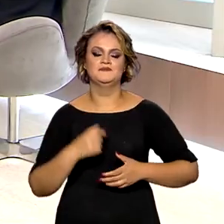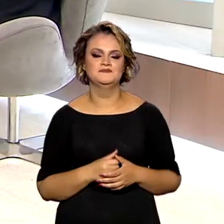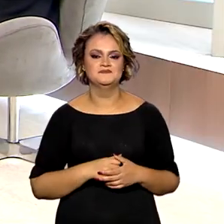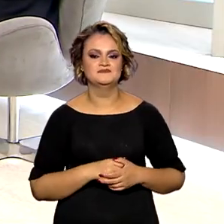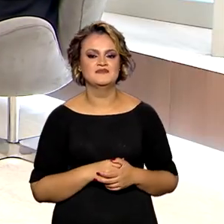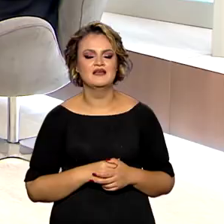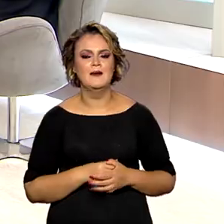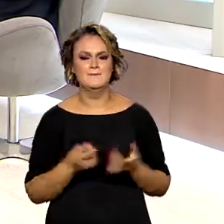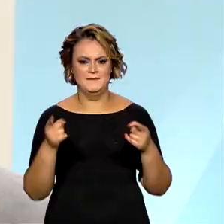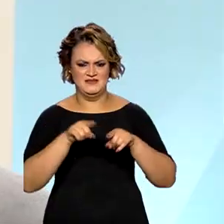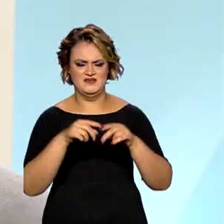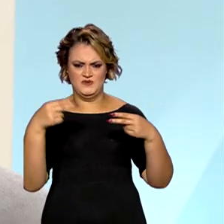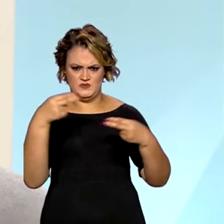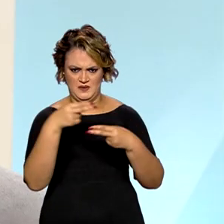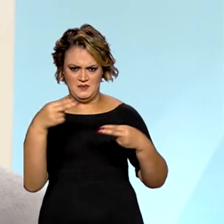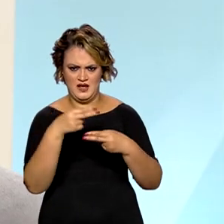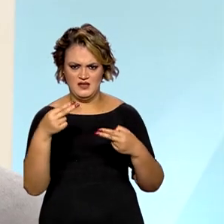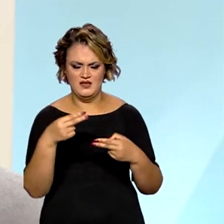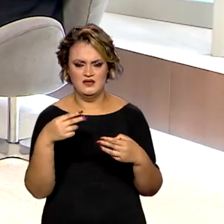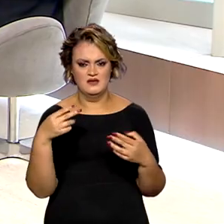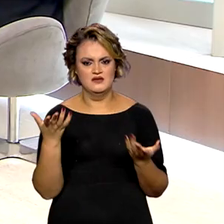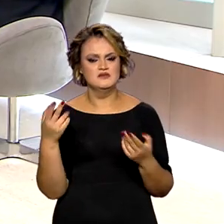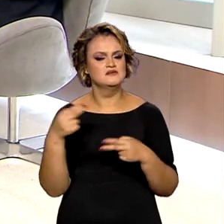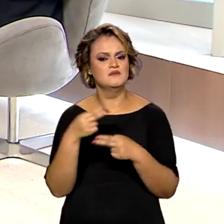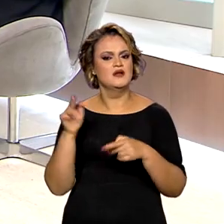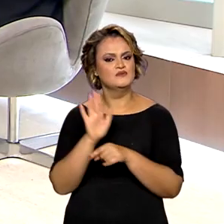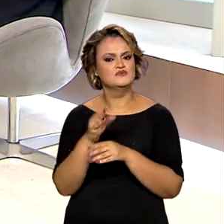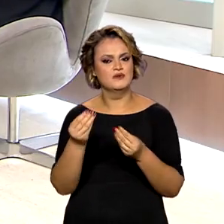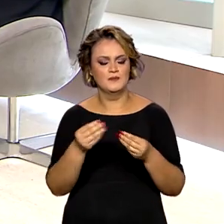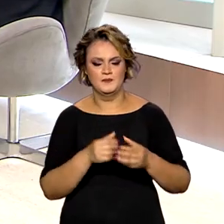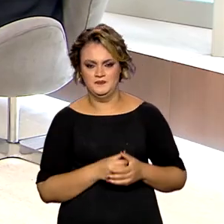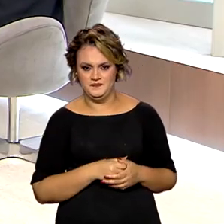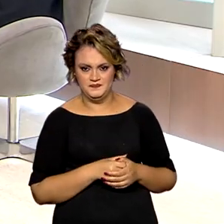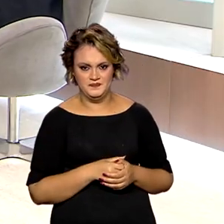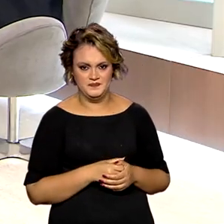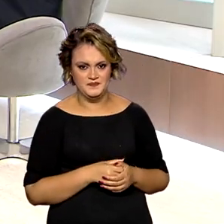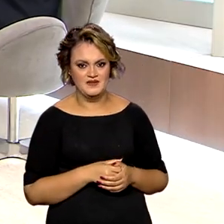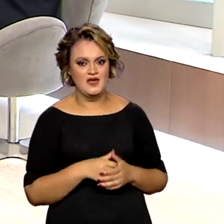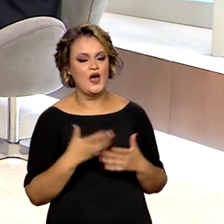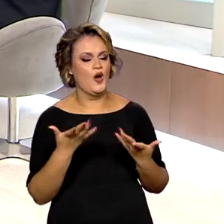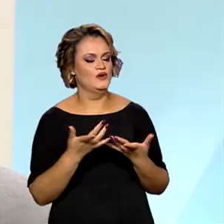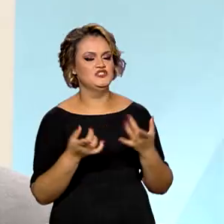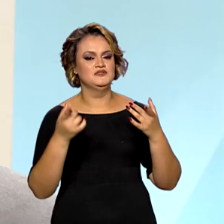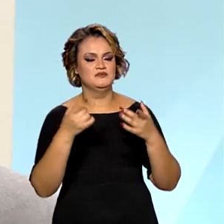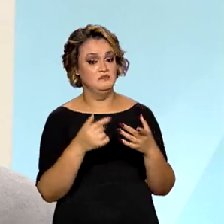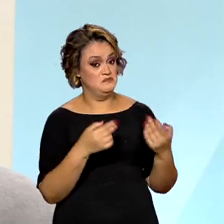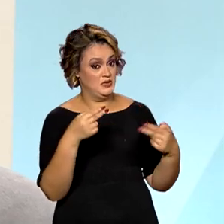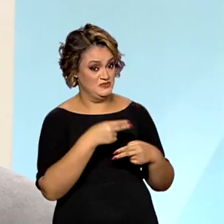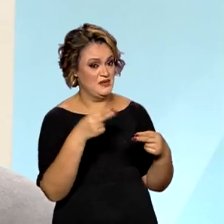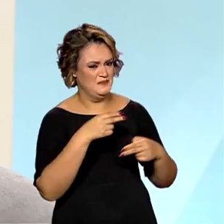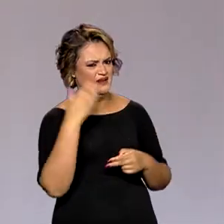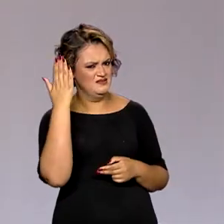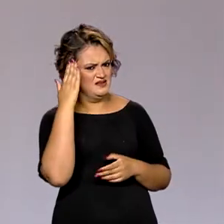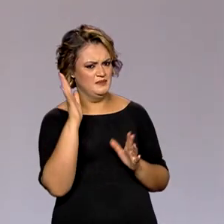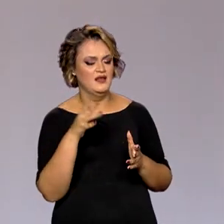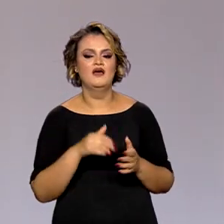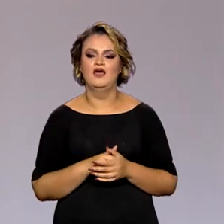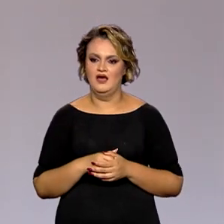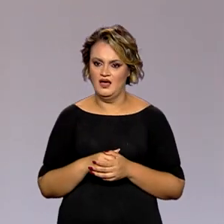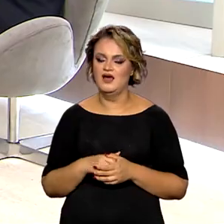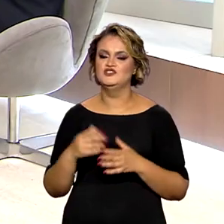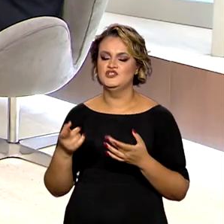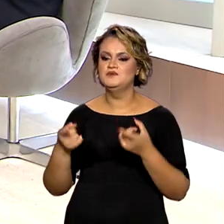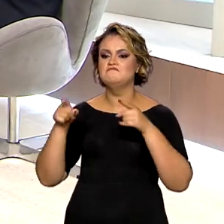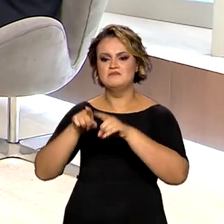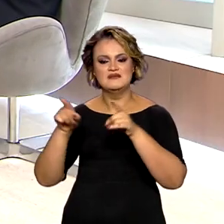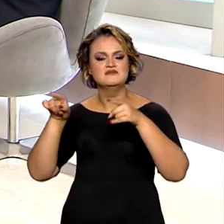E tem uma parceria com o Sebrae? Como é que o Sebrae trabalha no Qualifica Mulher? A gente tem vários parceiros. Porque o Sebrae é experto nisso, né? Nós temos vários